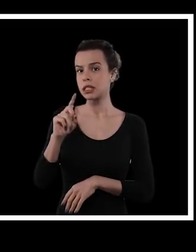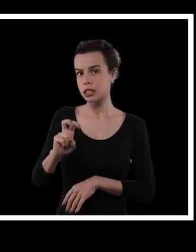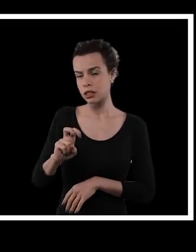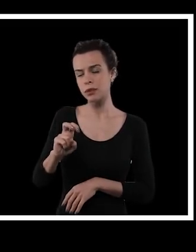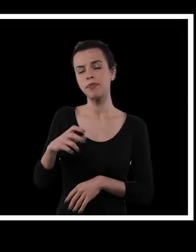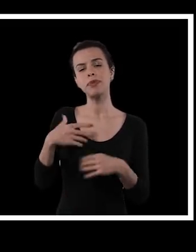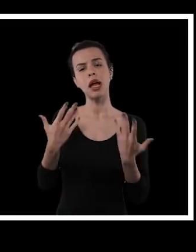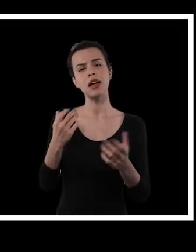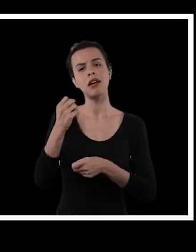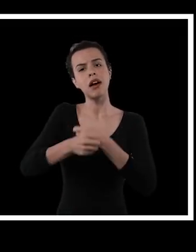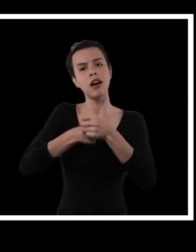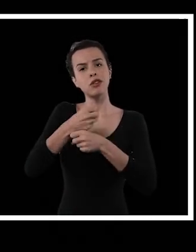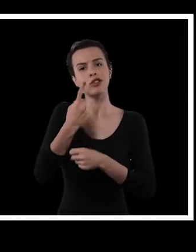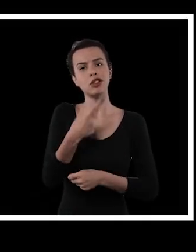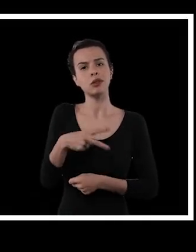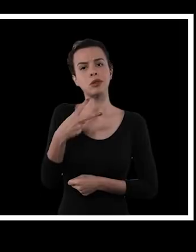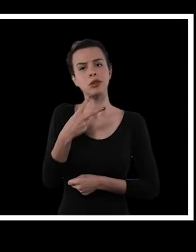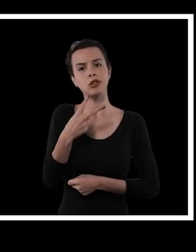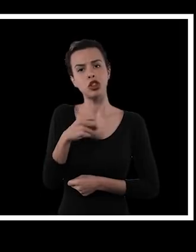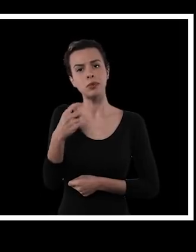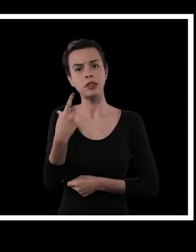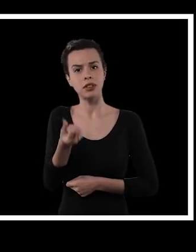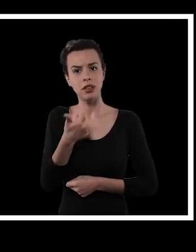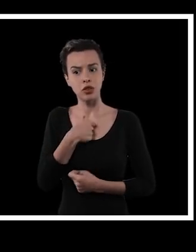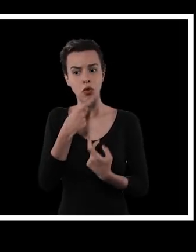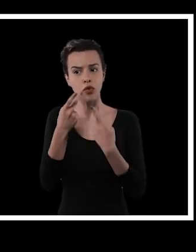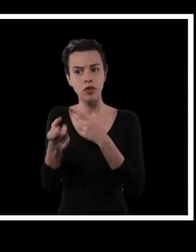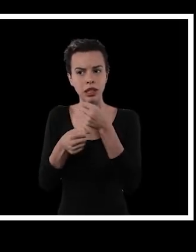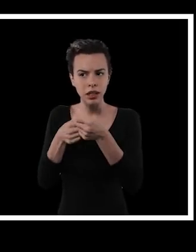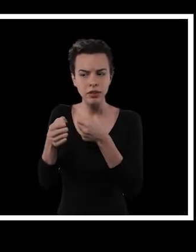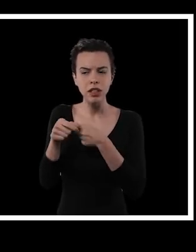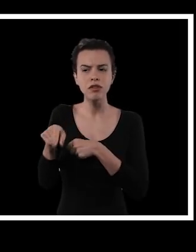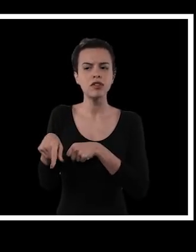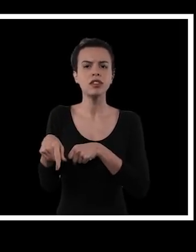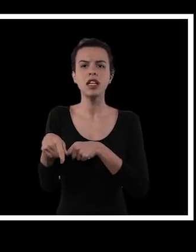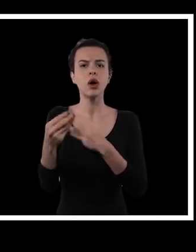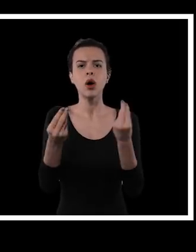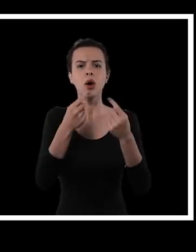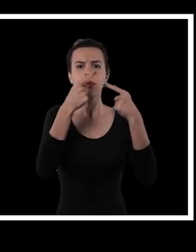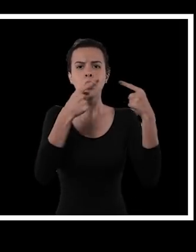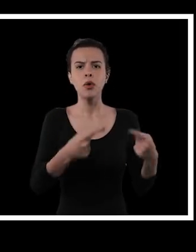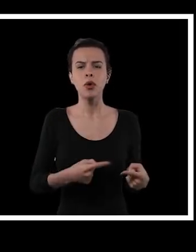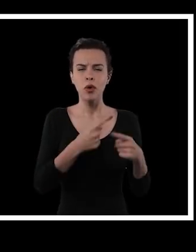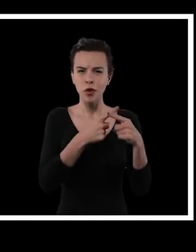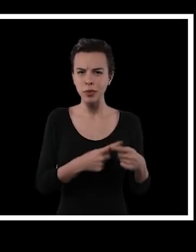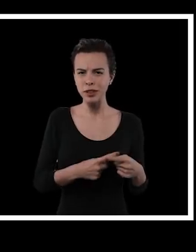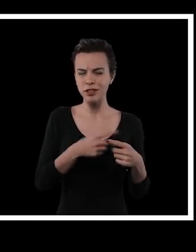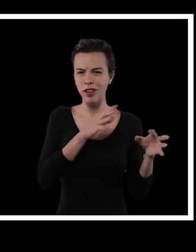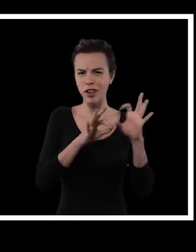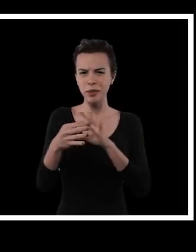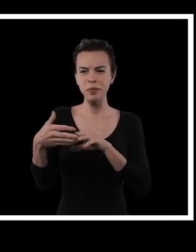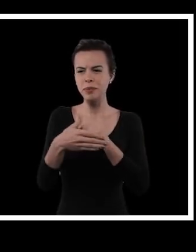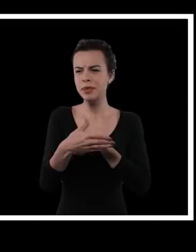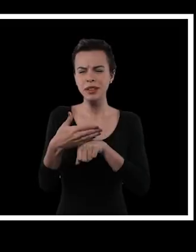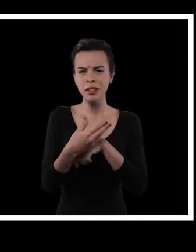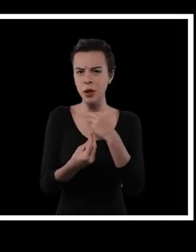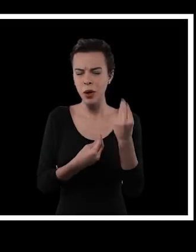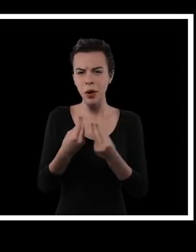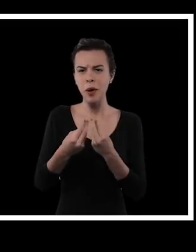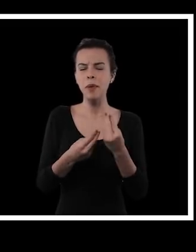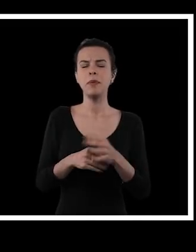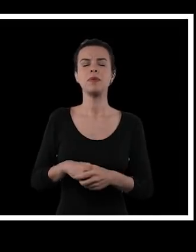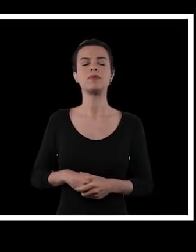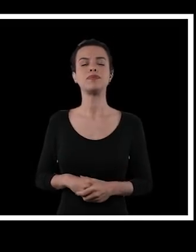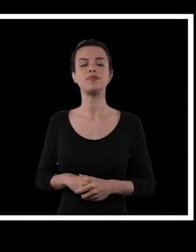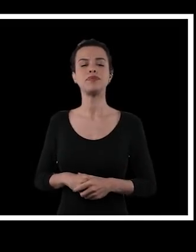não, 2015, perdão. E eu fui lá em 2016 entrevistá-lo para saber justamente como ele tinha competido, como é que foi participar das